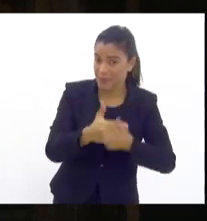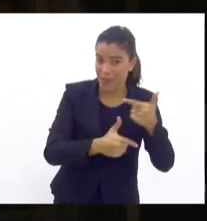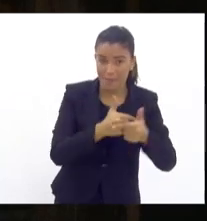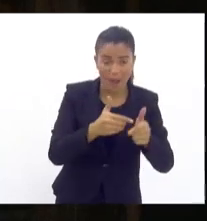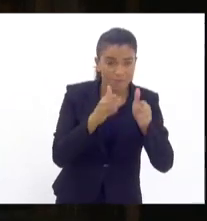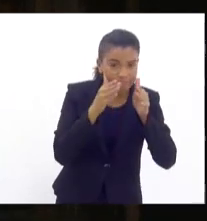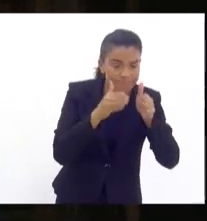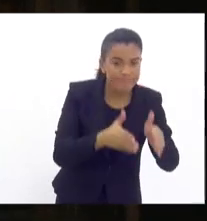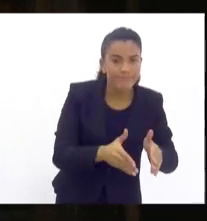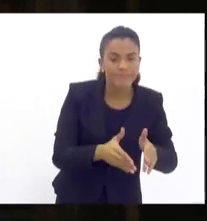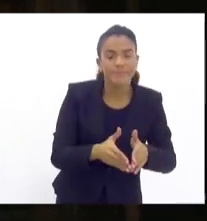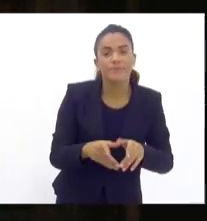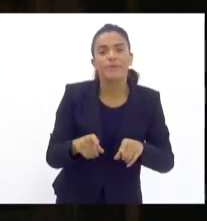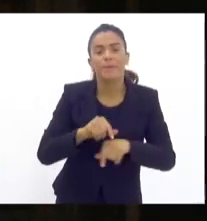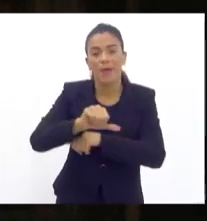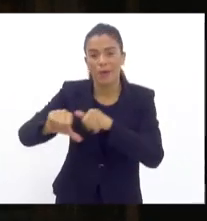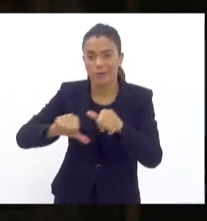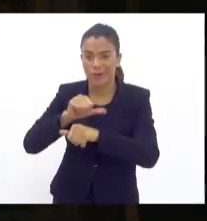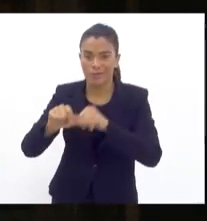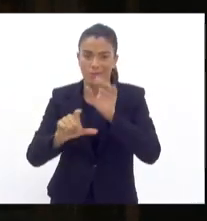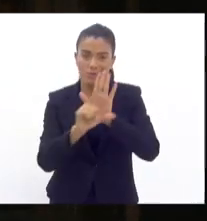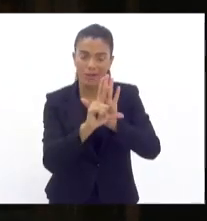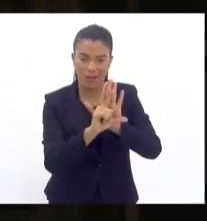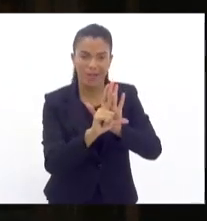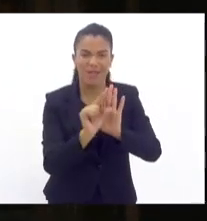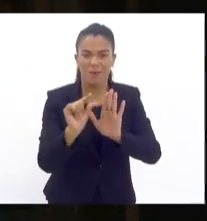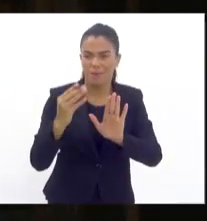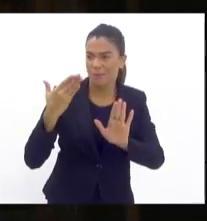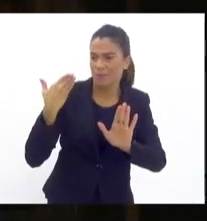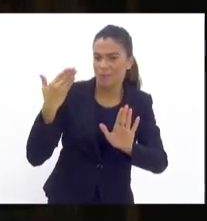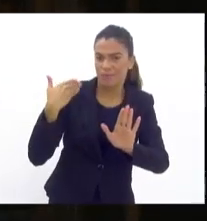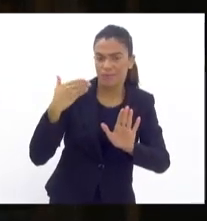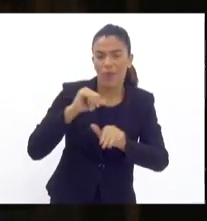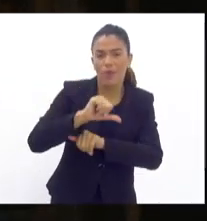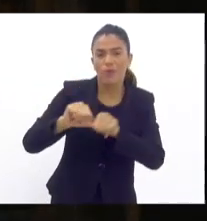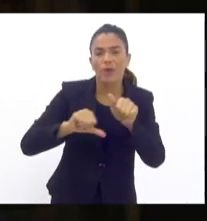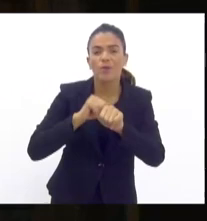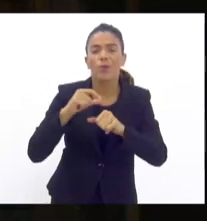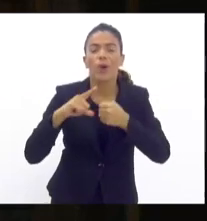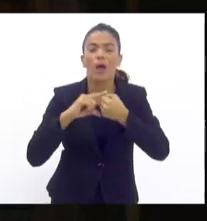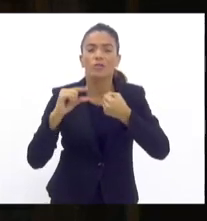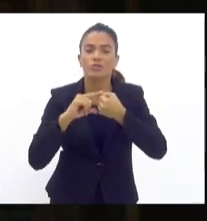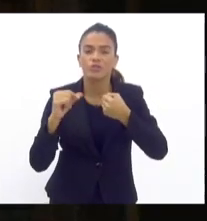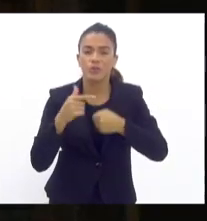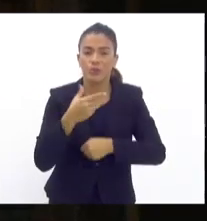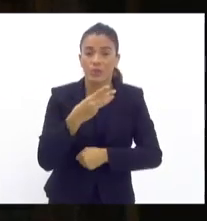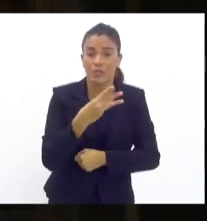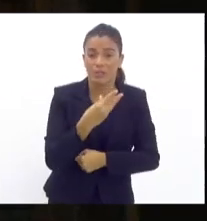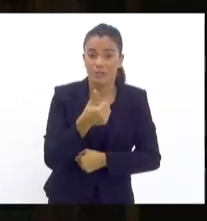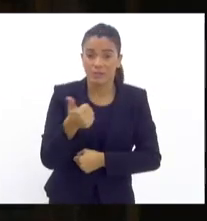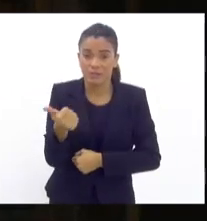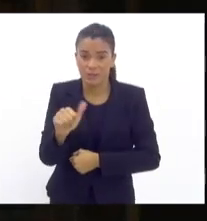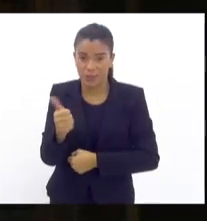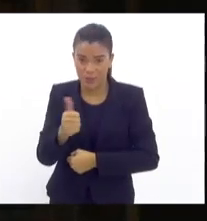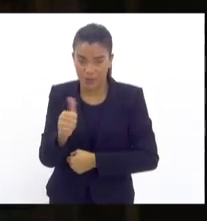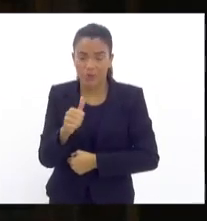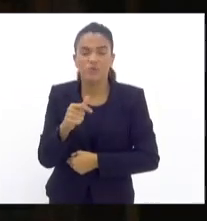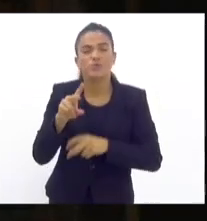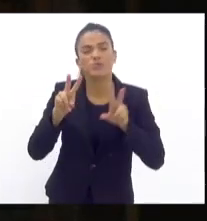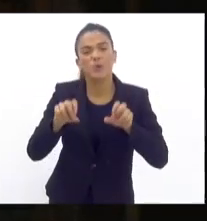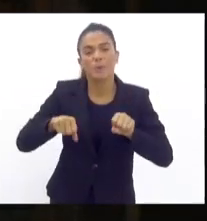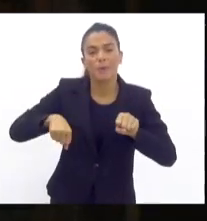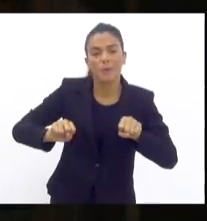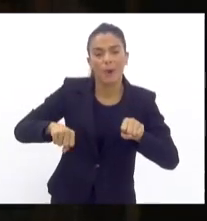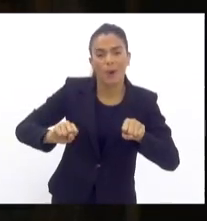essa alteração legislativa recente que trouxe aí, alterando o artigo 311 das motos que está aí